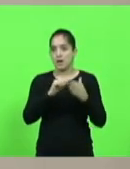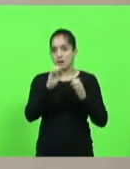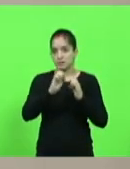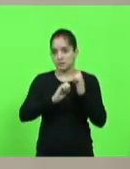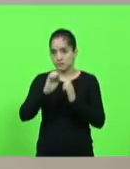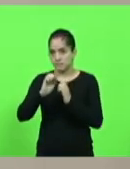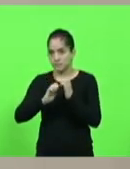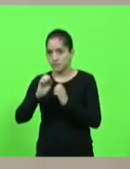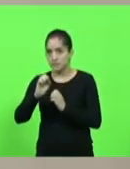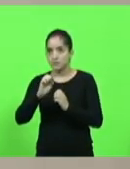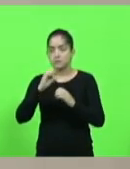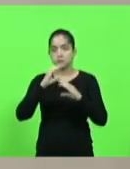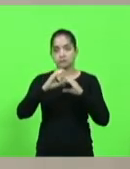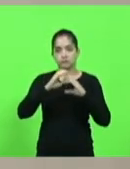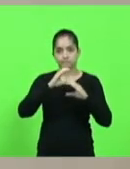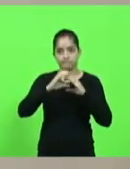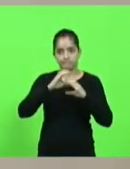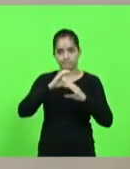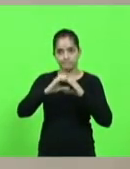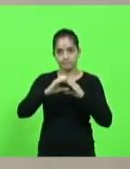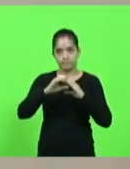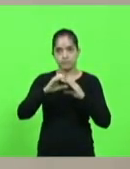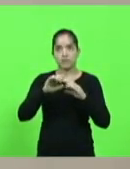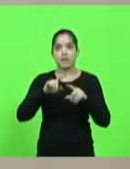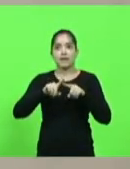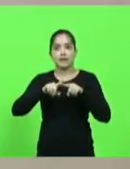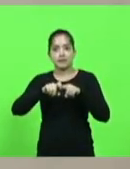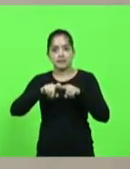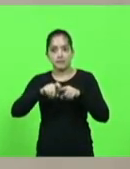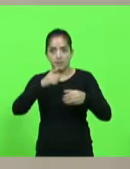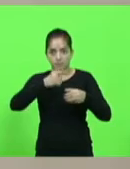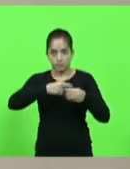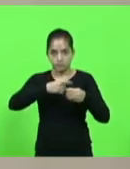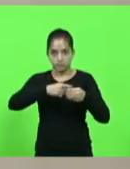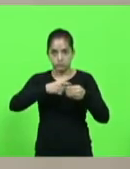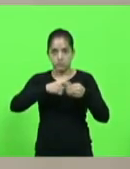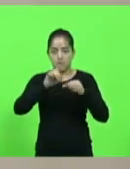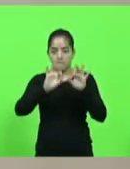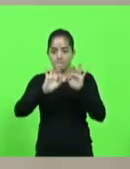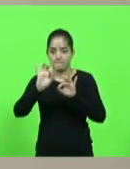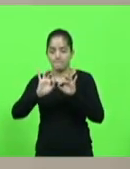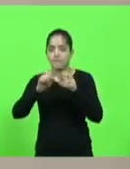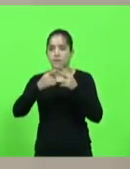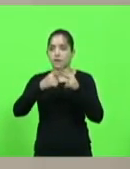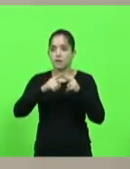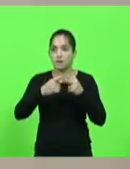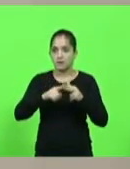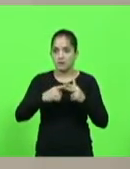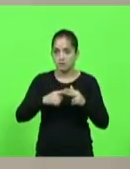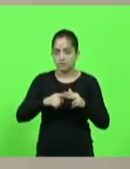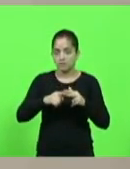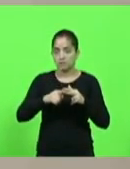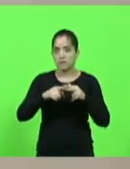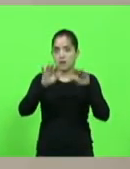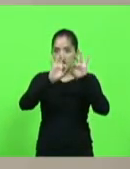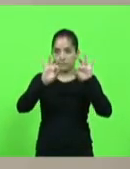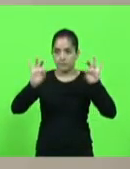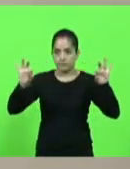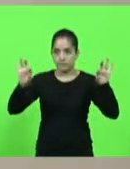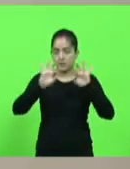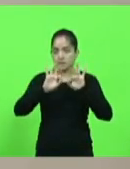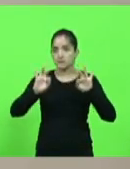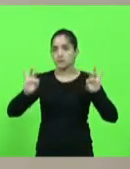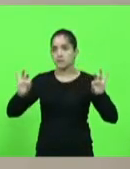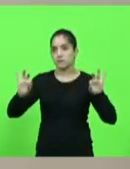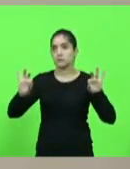telecomunicações de Itapema realizem os reparos necessários com relação à fiação instalada pelas